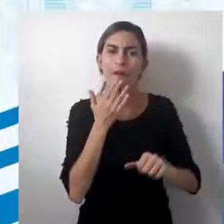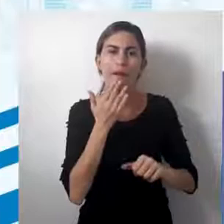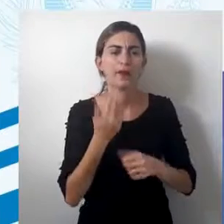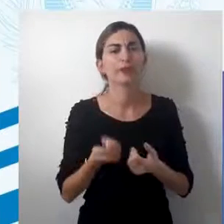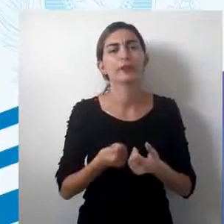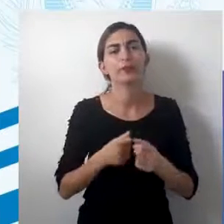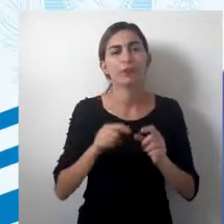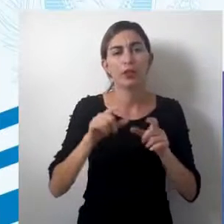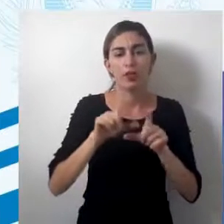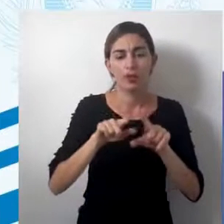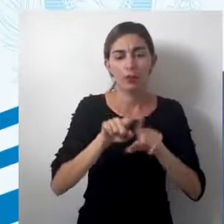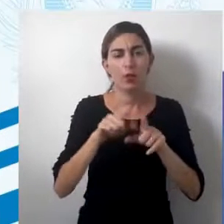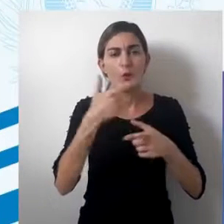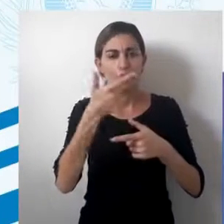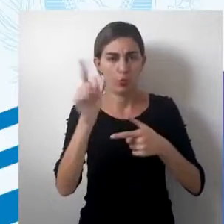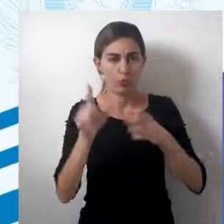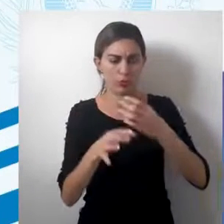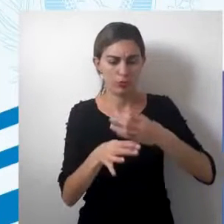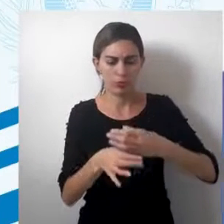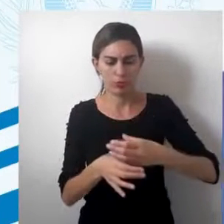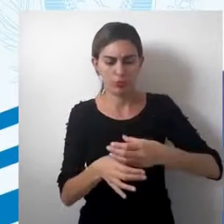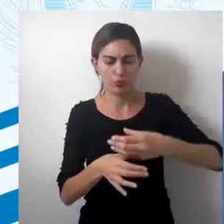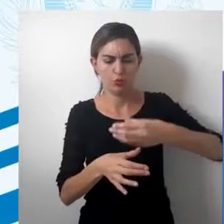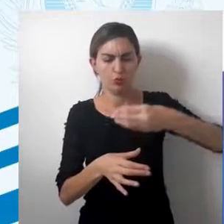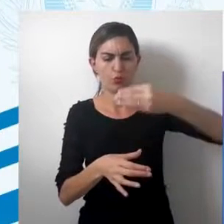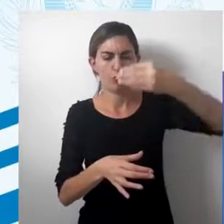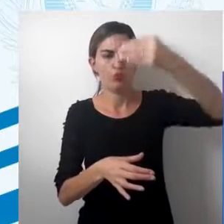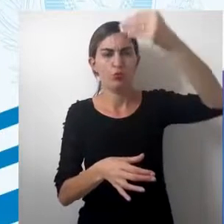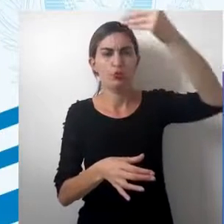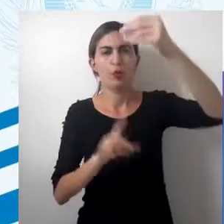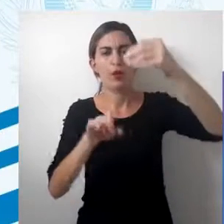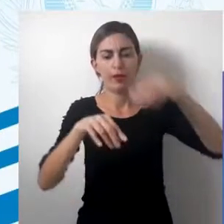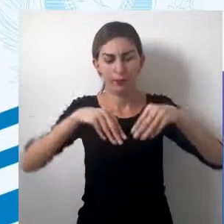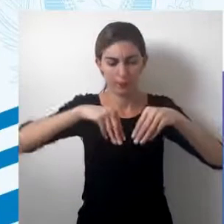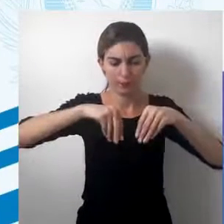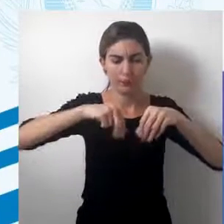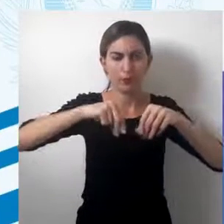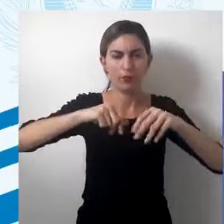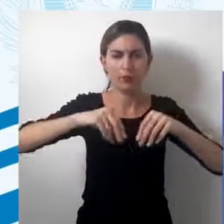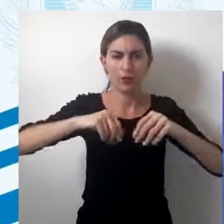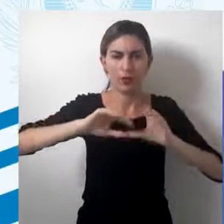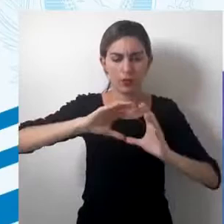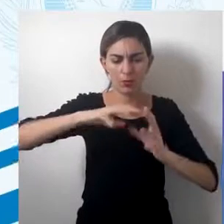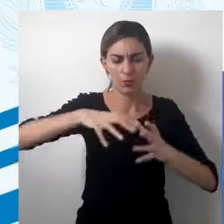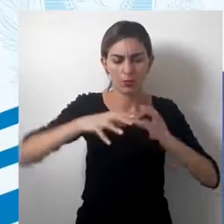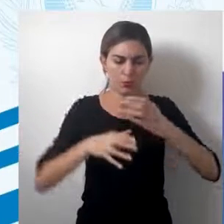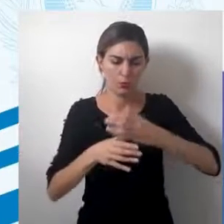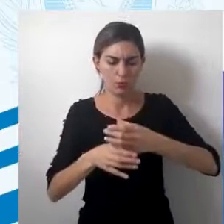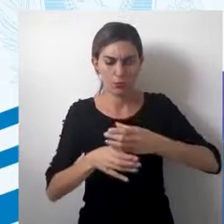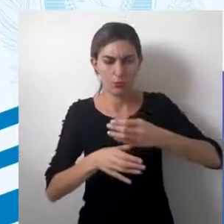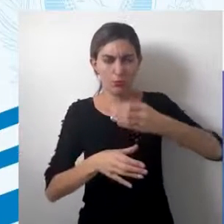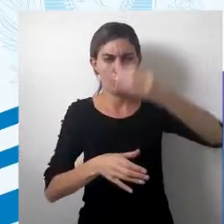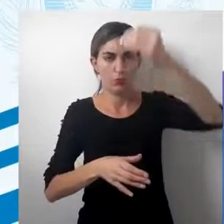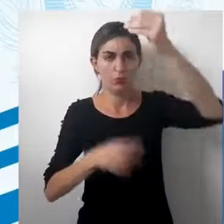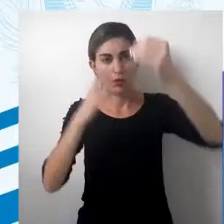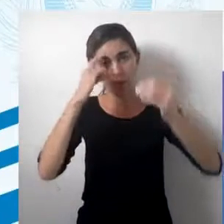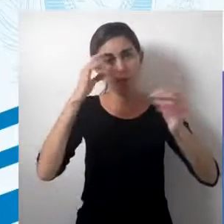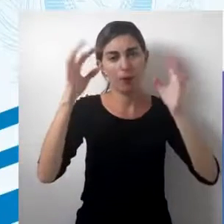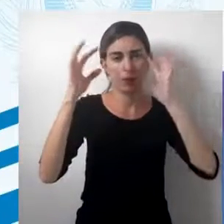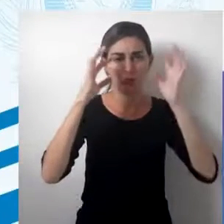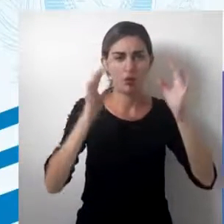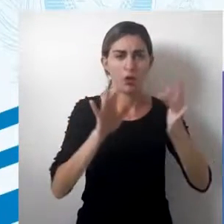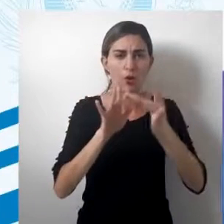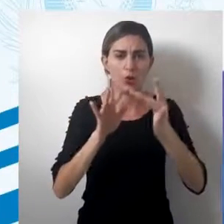E a projeção cônica, que é quando a superfície da Terra é englobada por um cone imaginário em